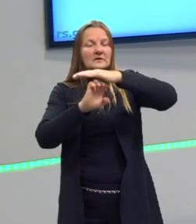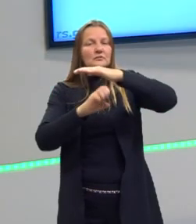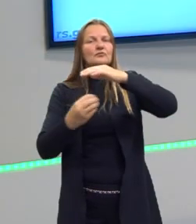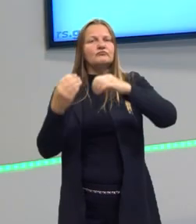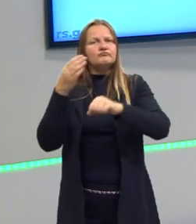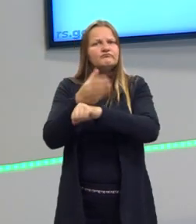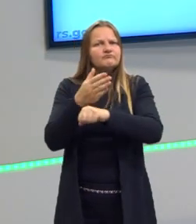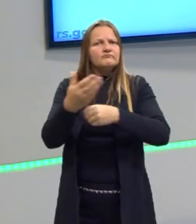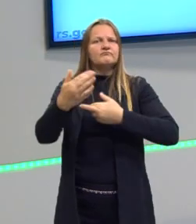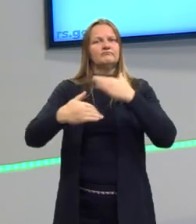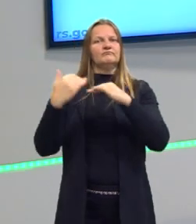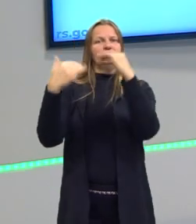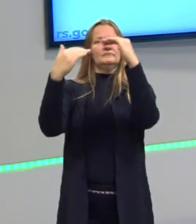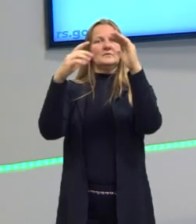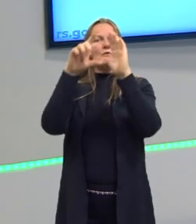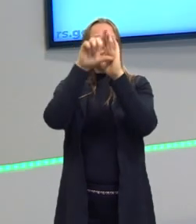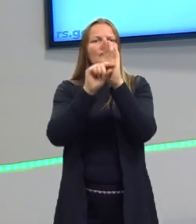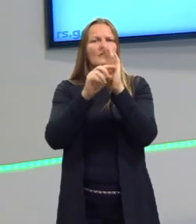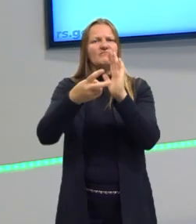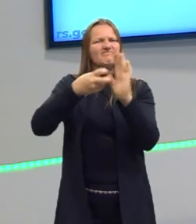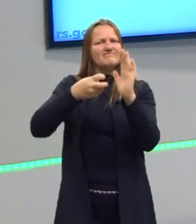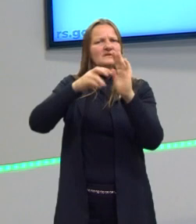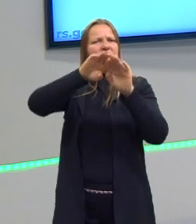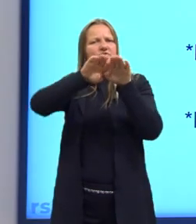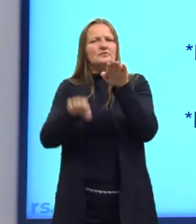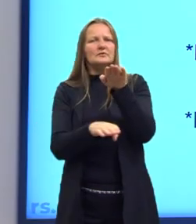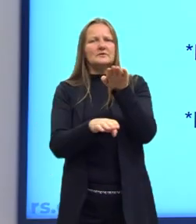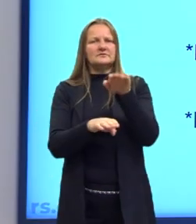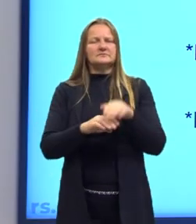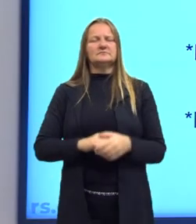processo de diminuição da desigualdade.